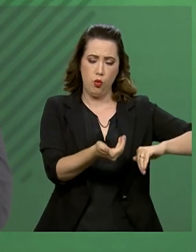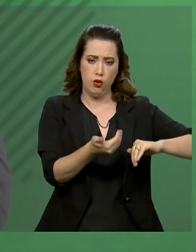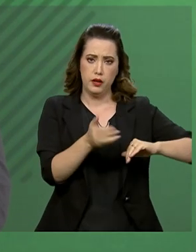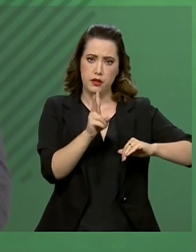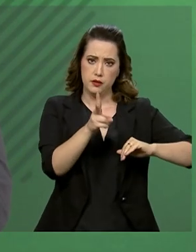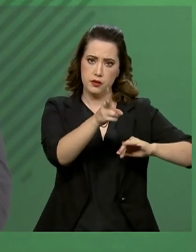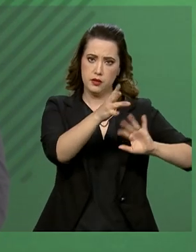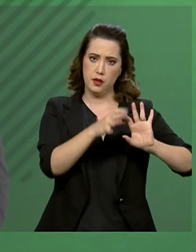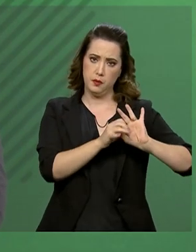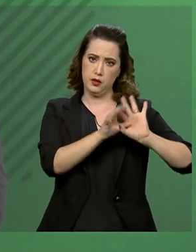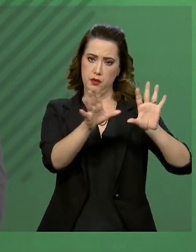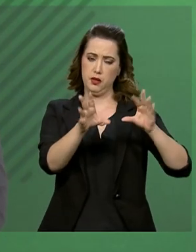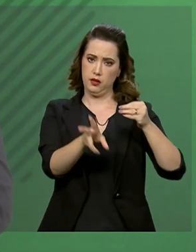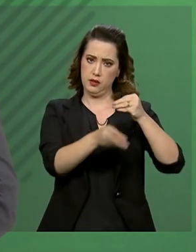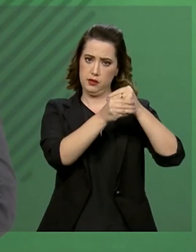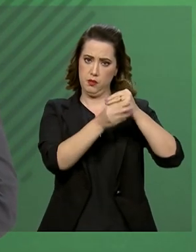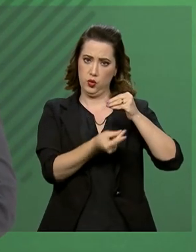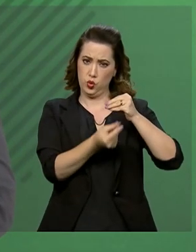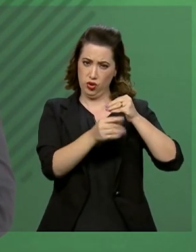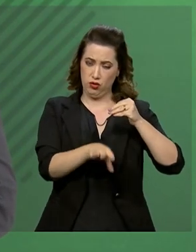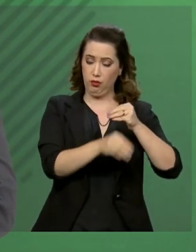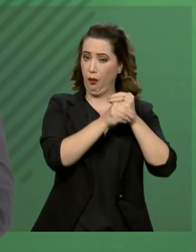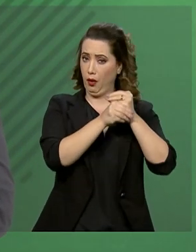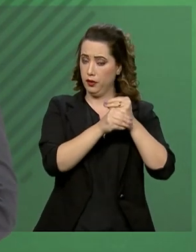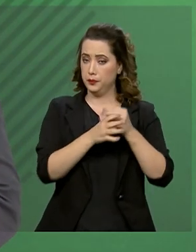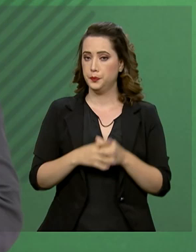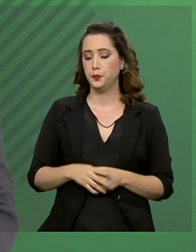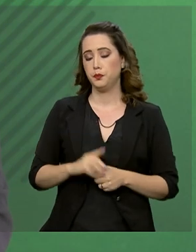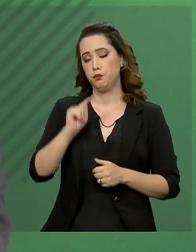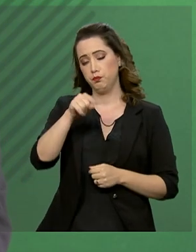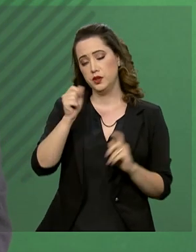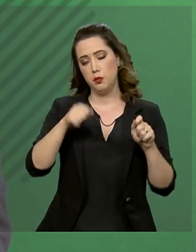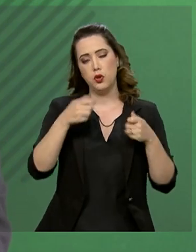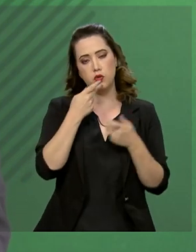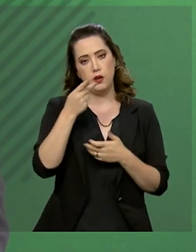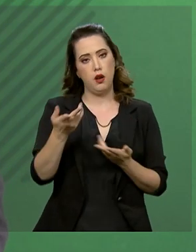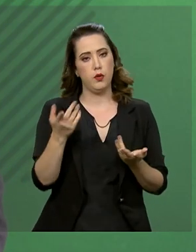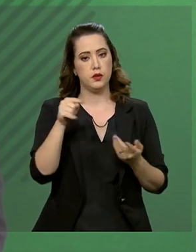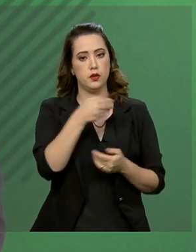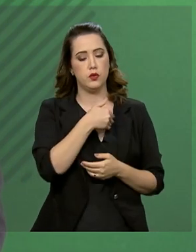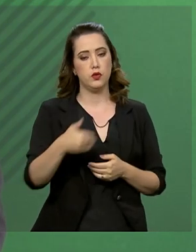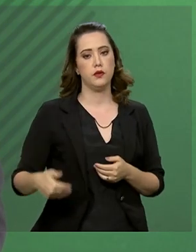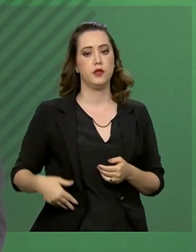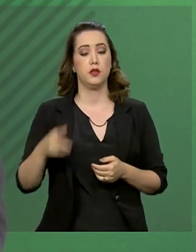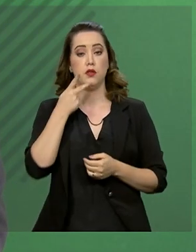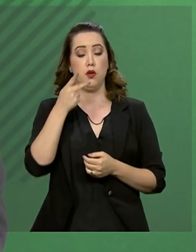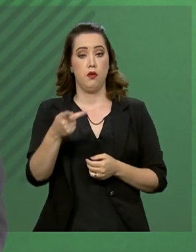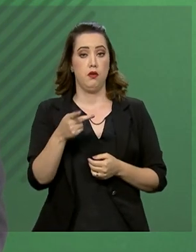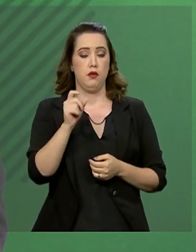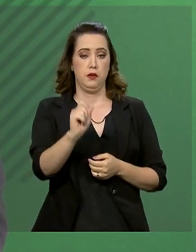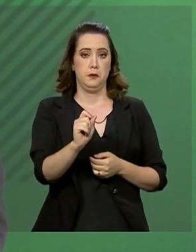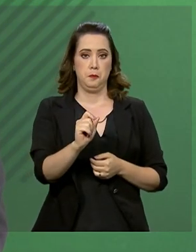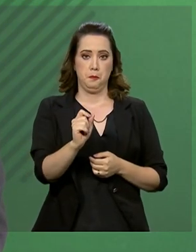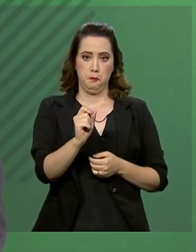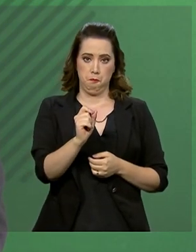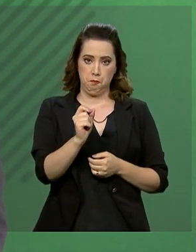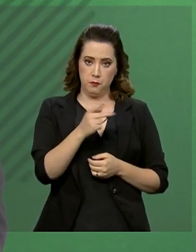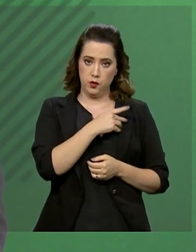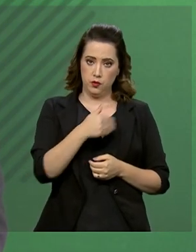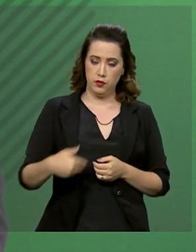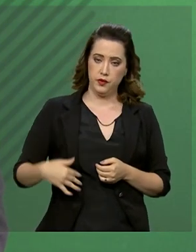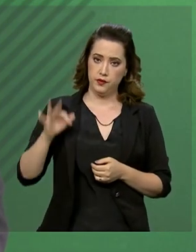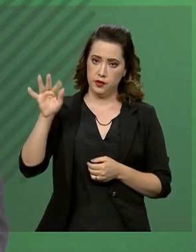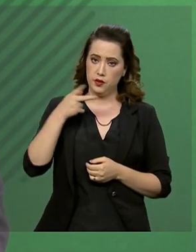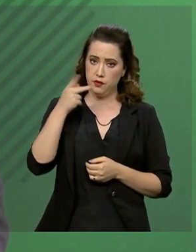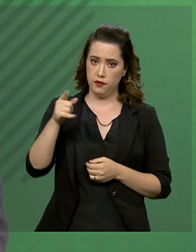reitera que a liberação de emendas é uma